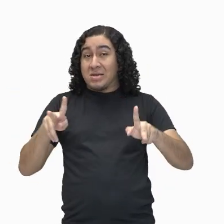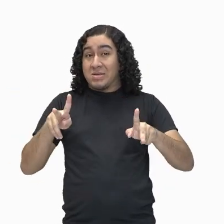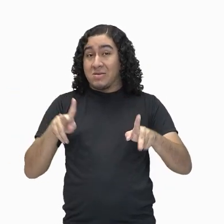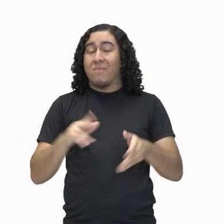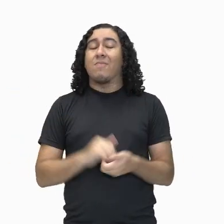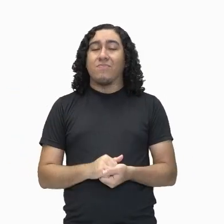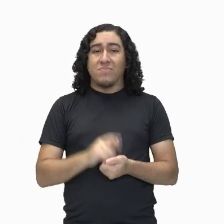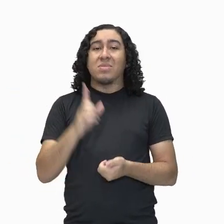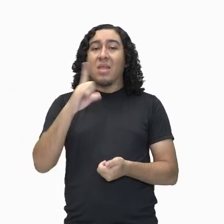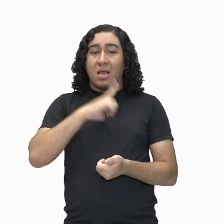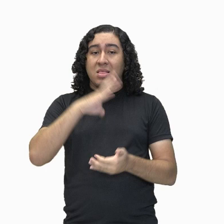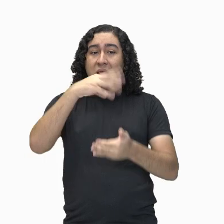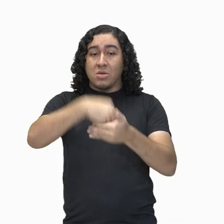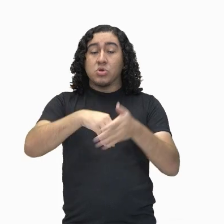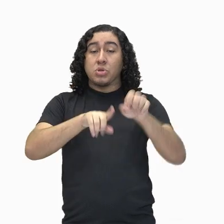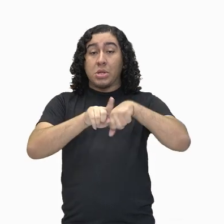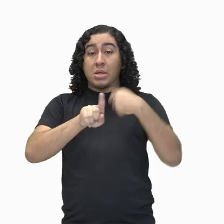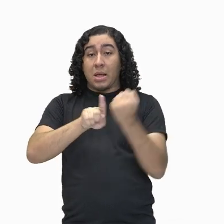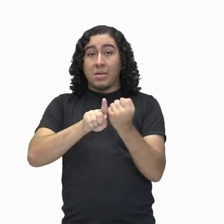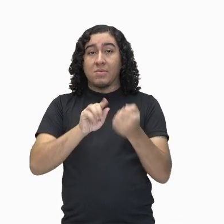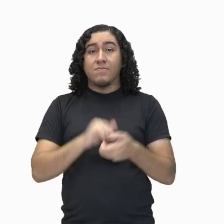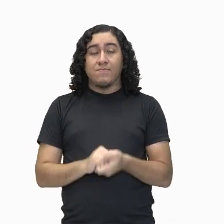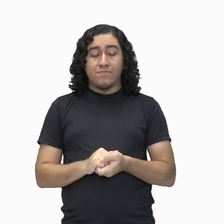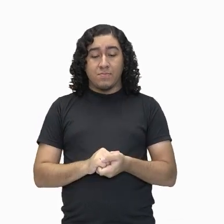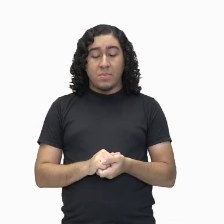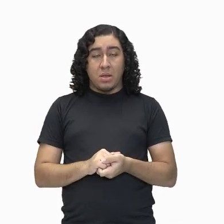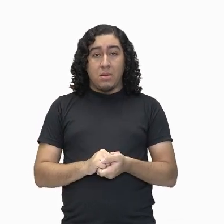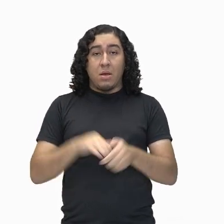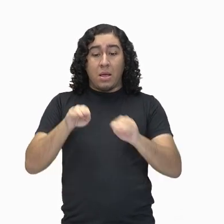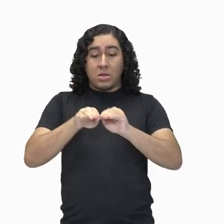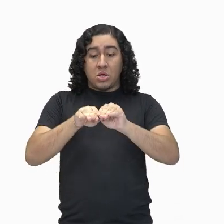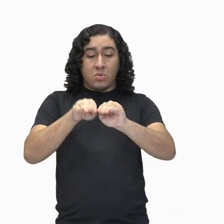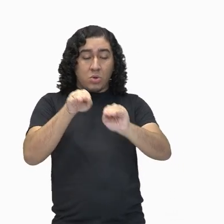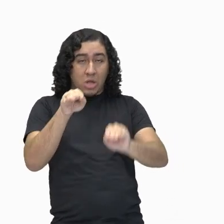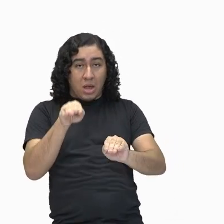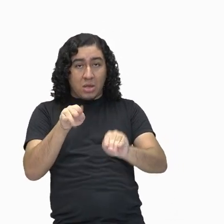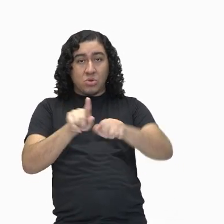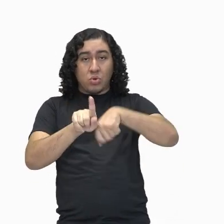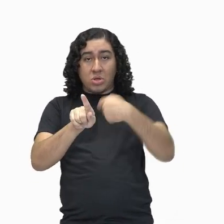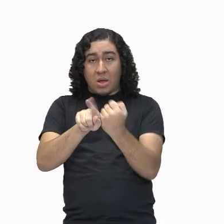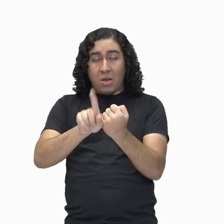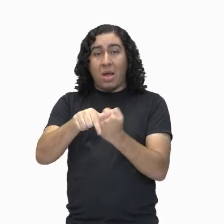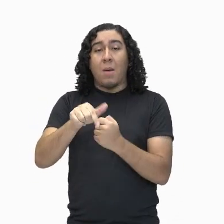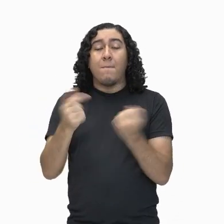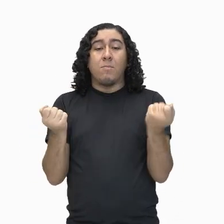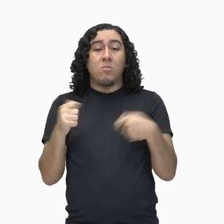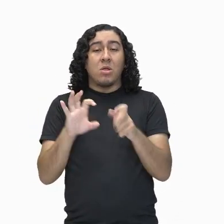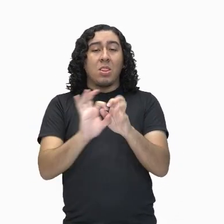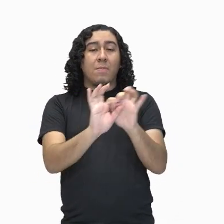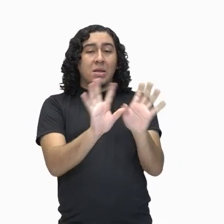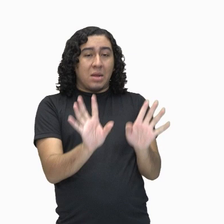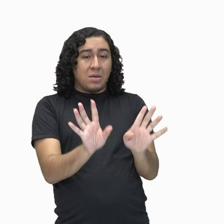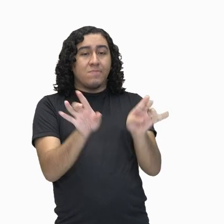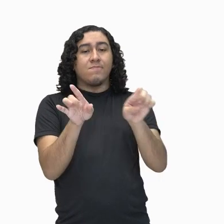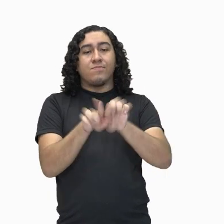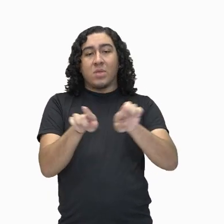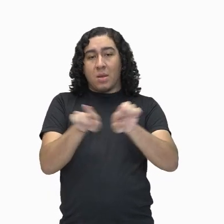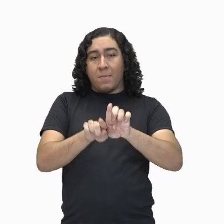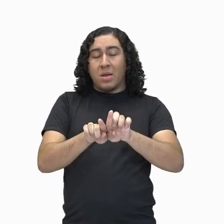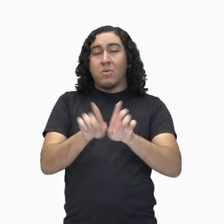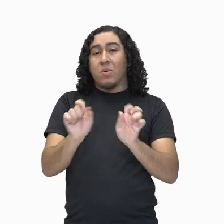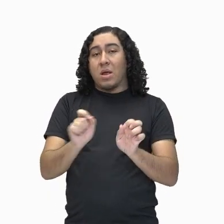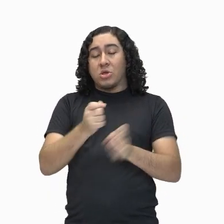sociedade. E a desigualdade social são esses aspectos que abrangem a liberdade também de